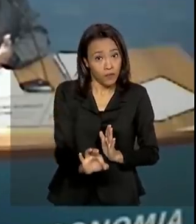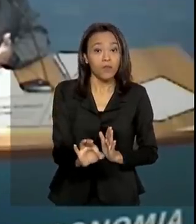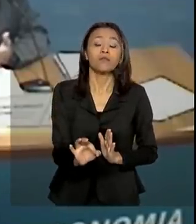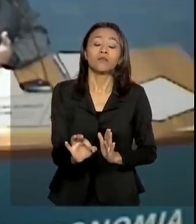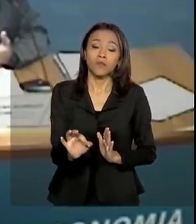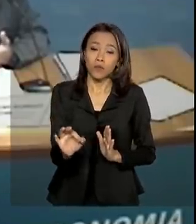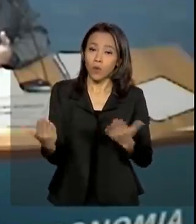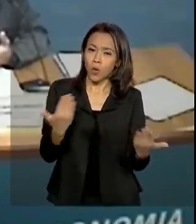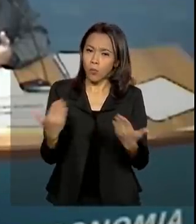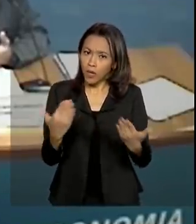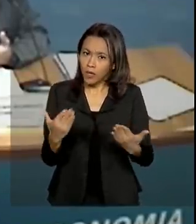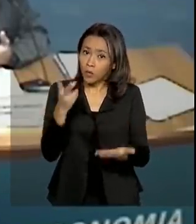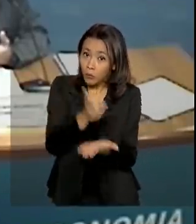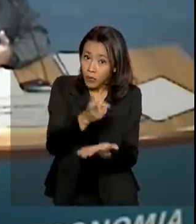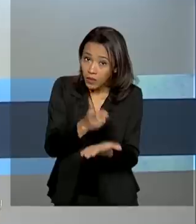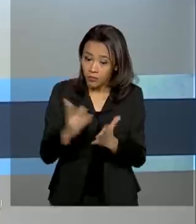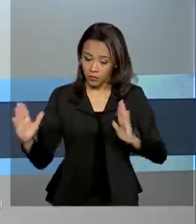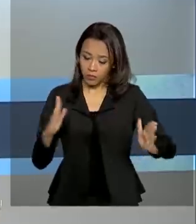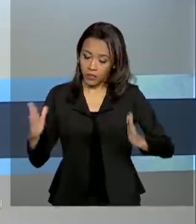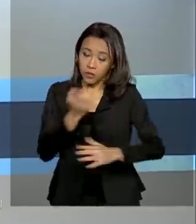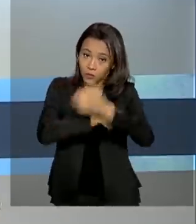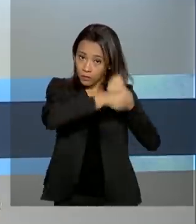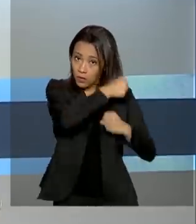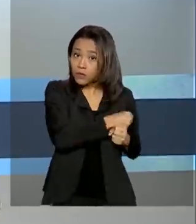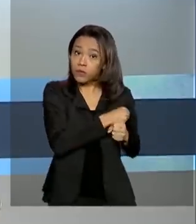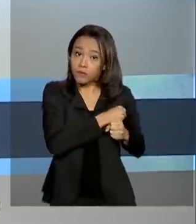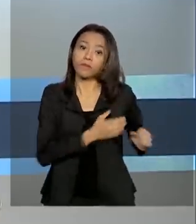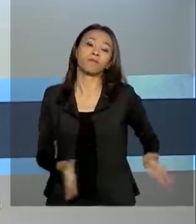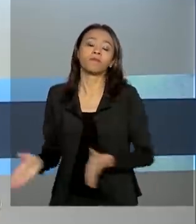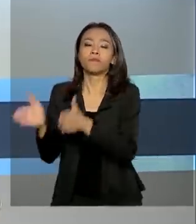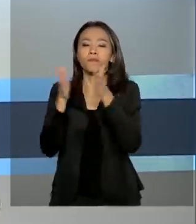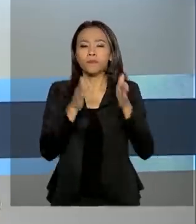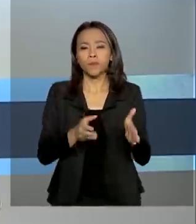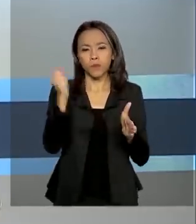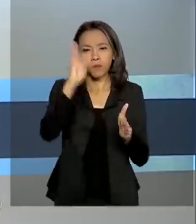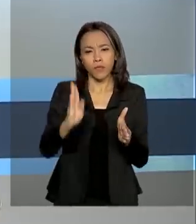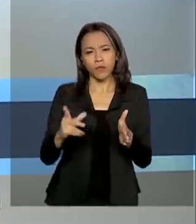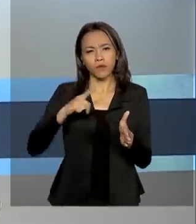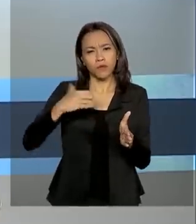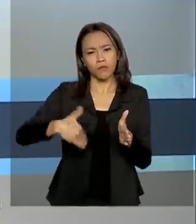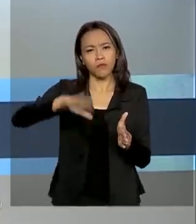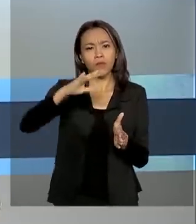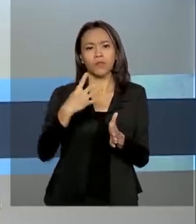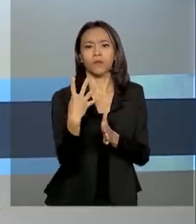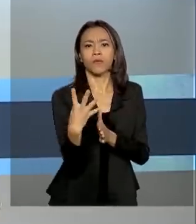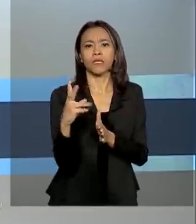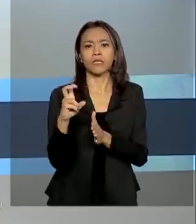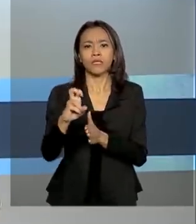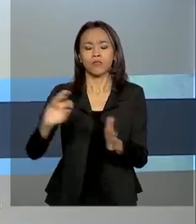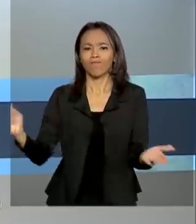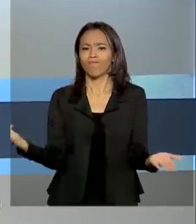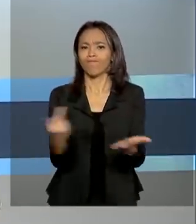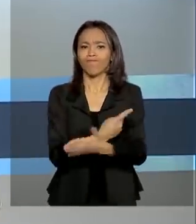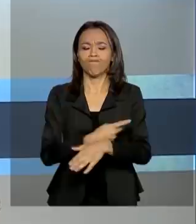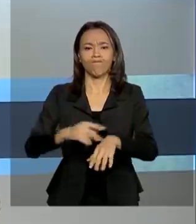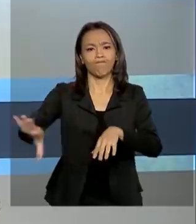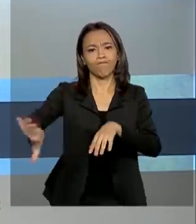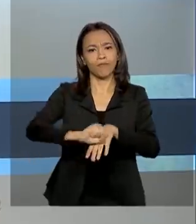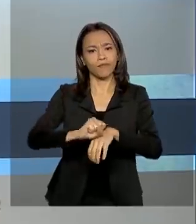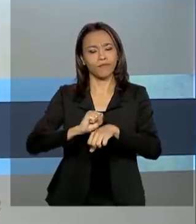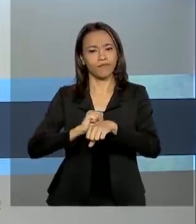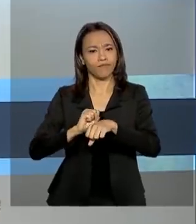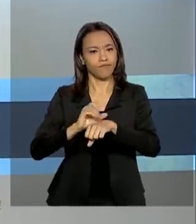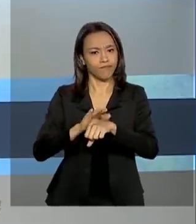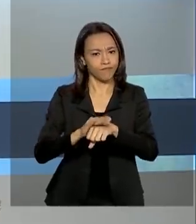ao mesmo período do ano passado. O Brasil tem mais de 45 mil casos confirmados de Covid-19